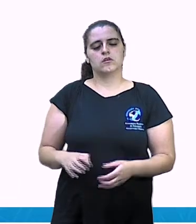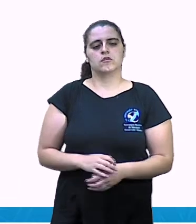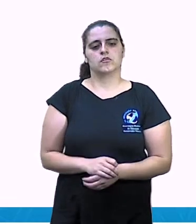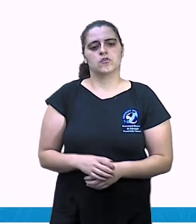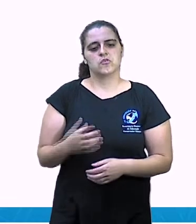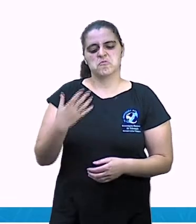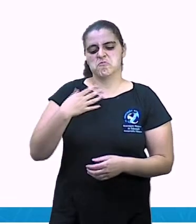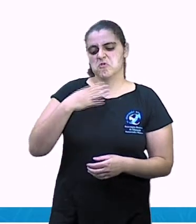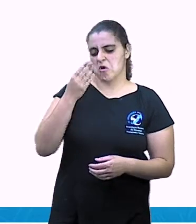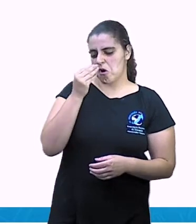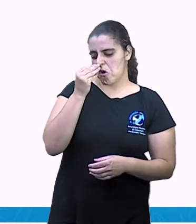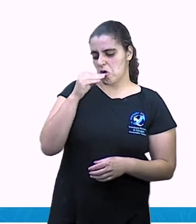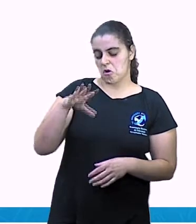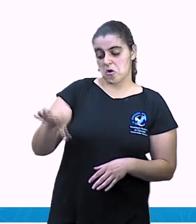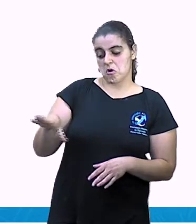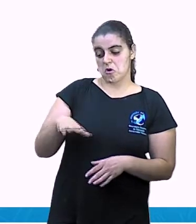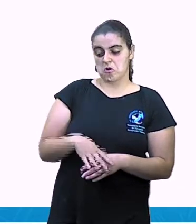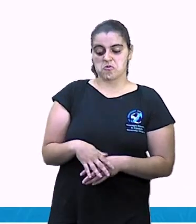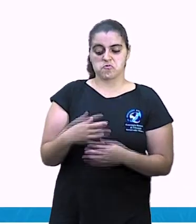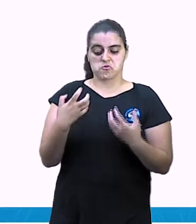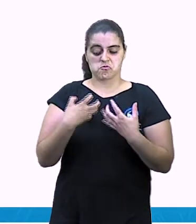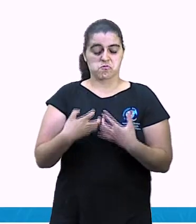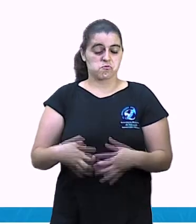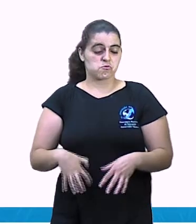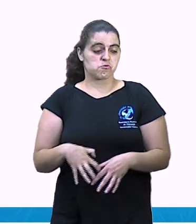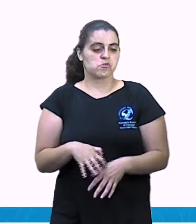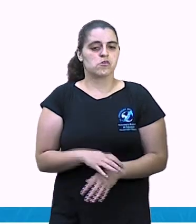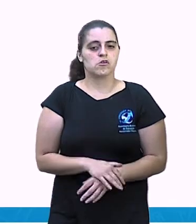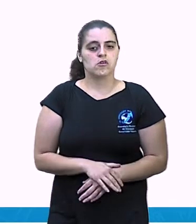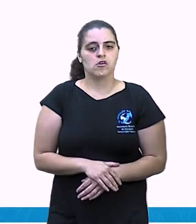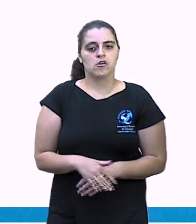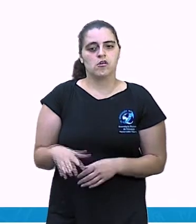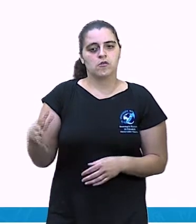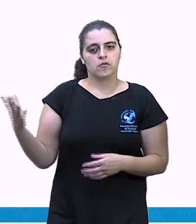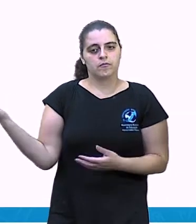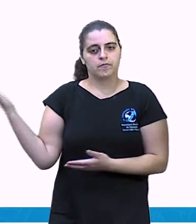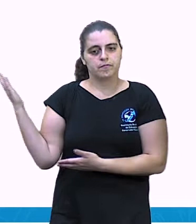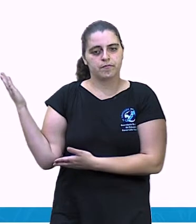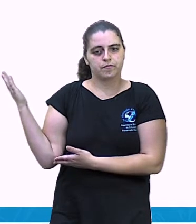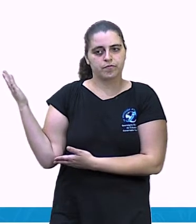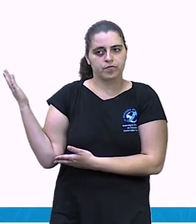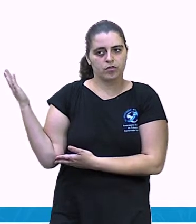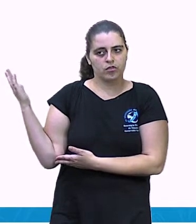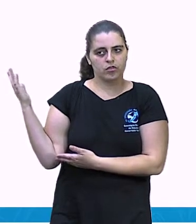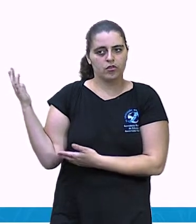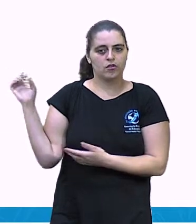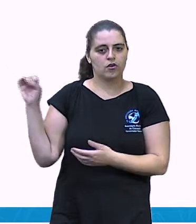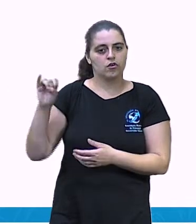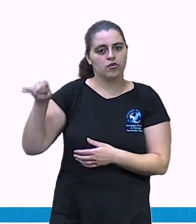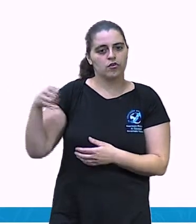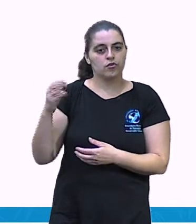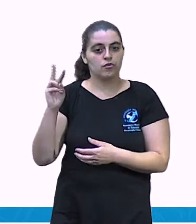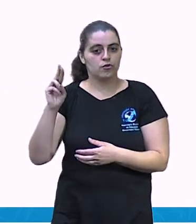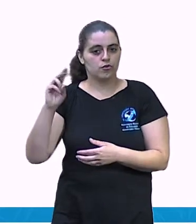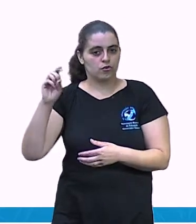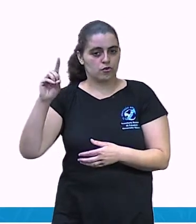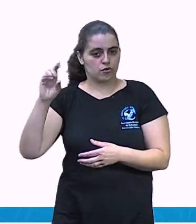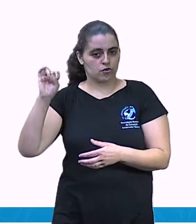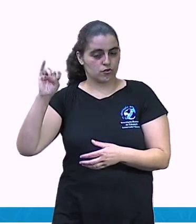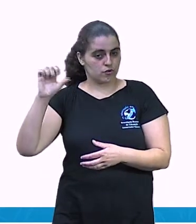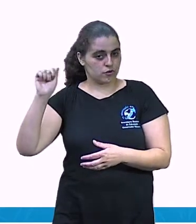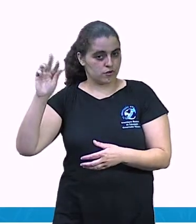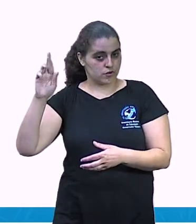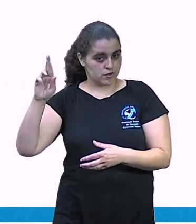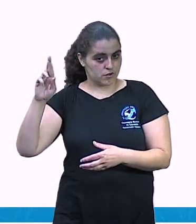Eles enjoaram de ficar fazendo maldade ali e resolveram matar o pobre do sapo. Então, judiaram é o mesmo sentido de